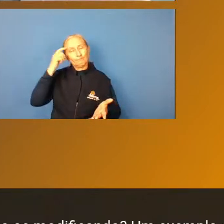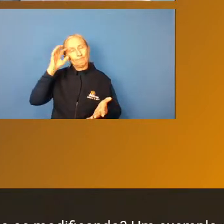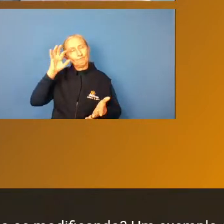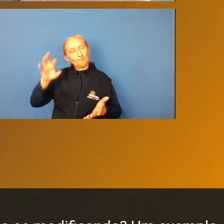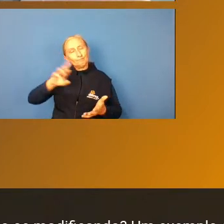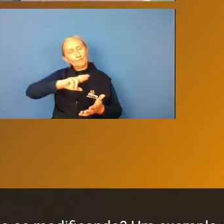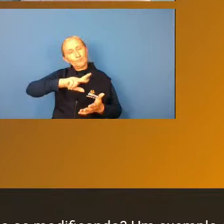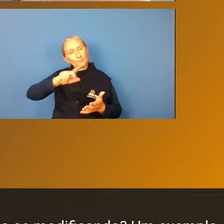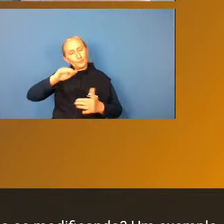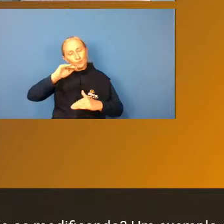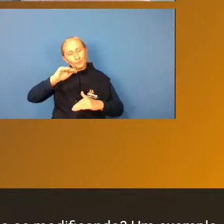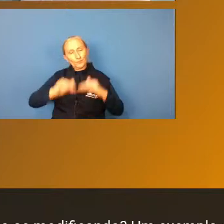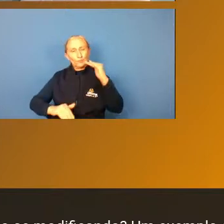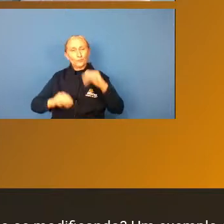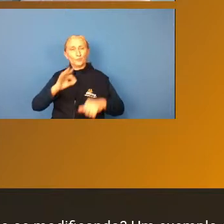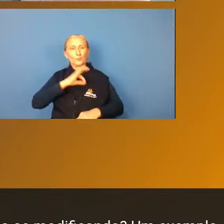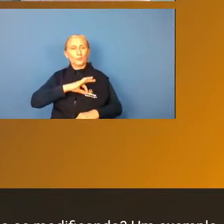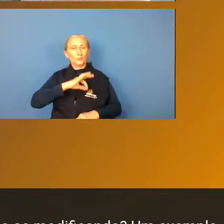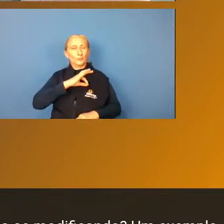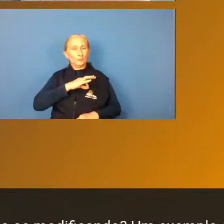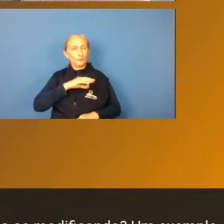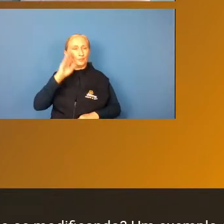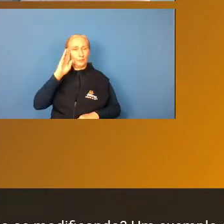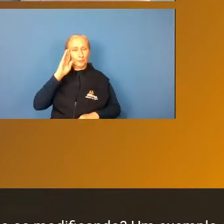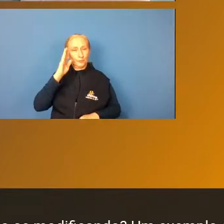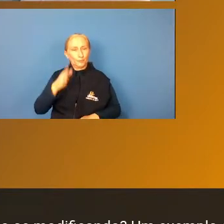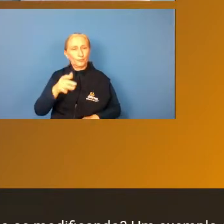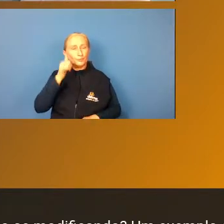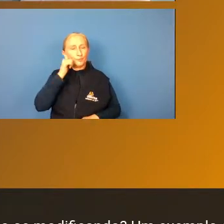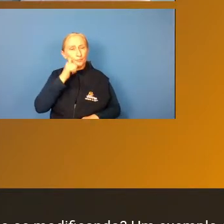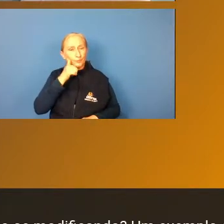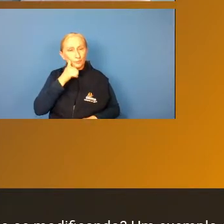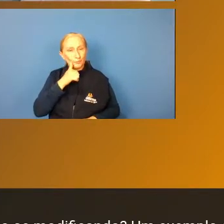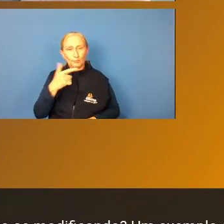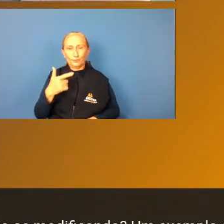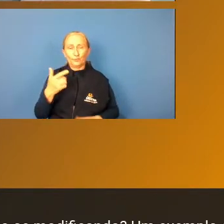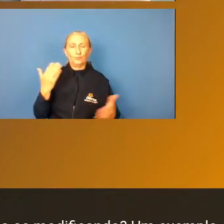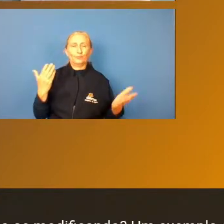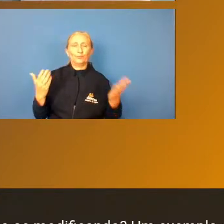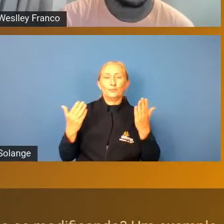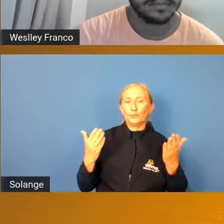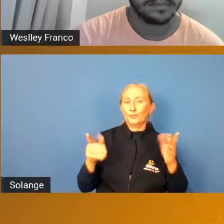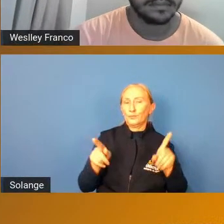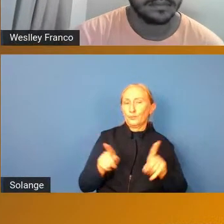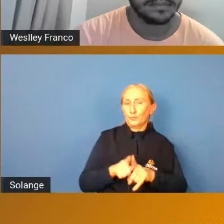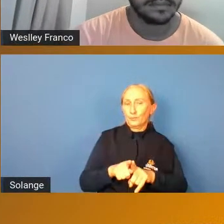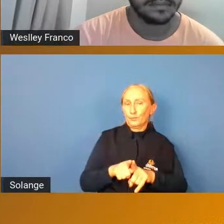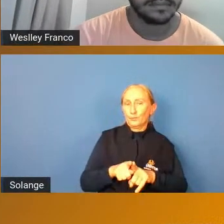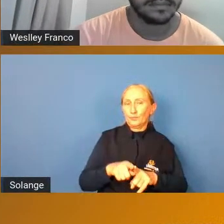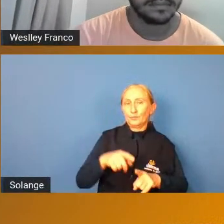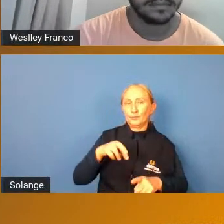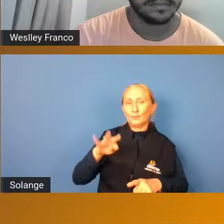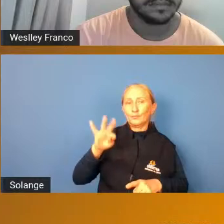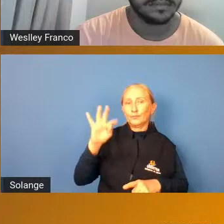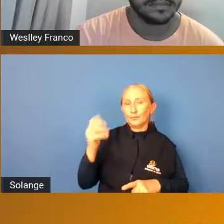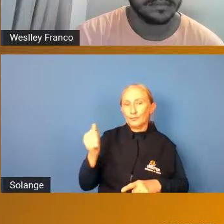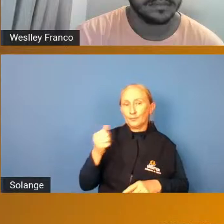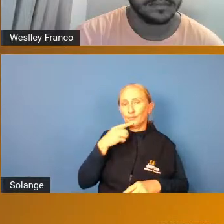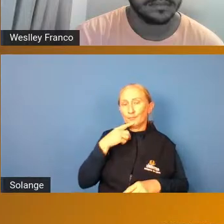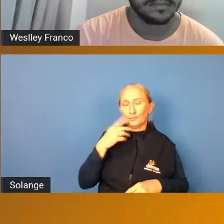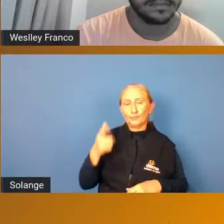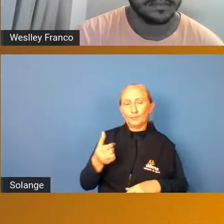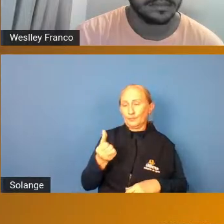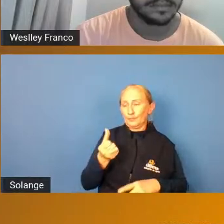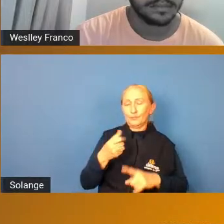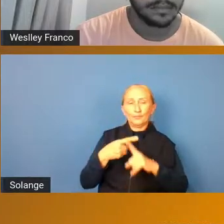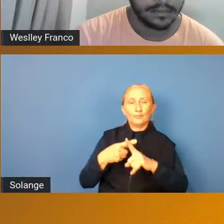diferença essa desigualdade de salários principalmente feminina né não tem nem comparação a Marta seis vezes campeã